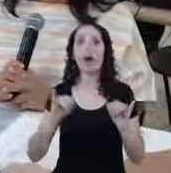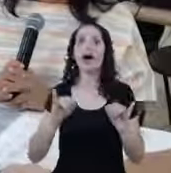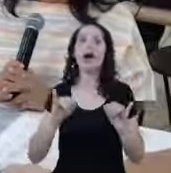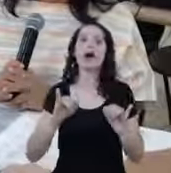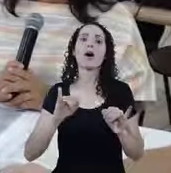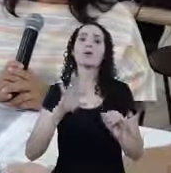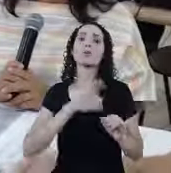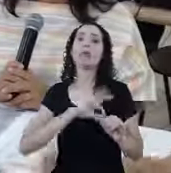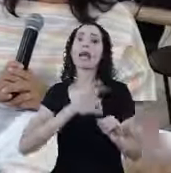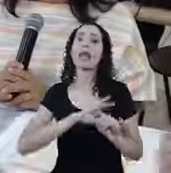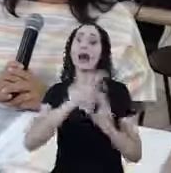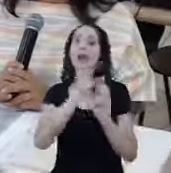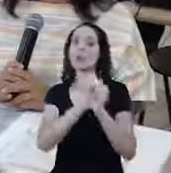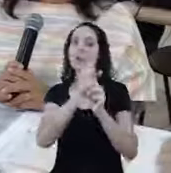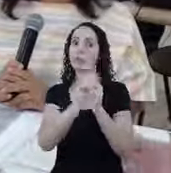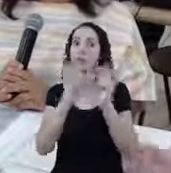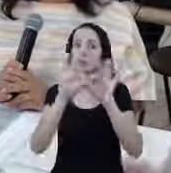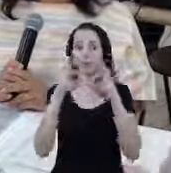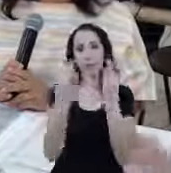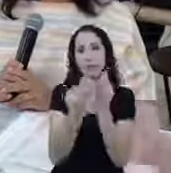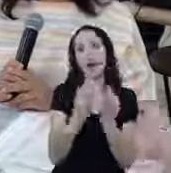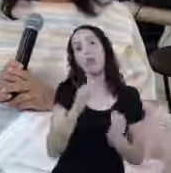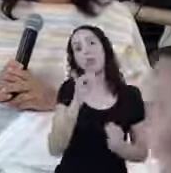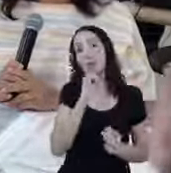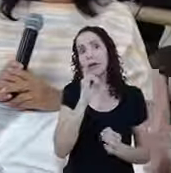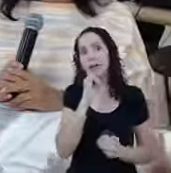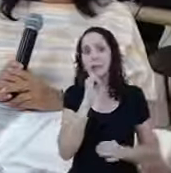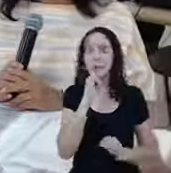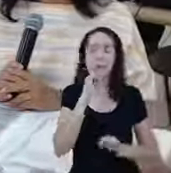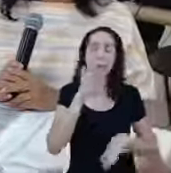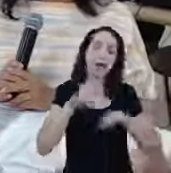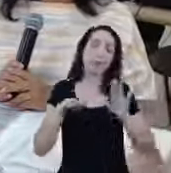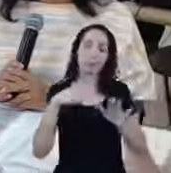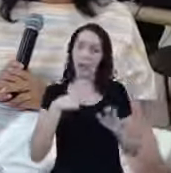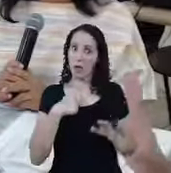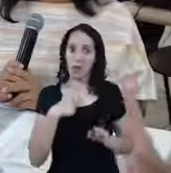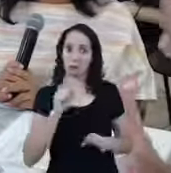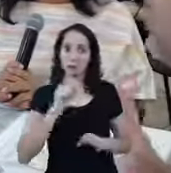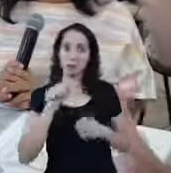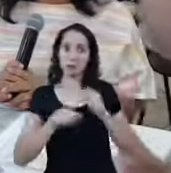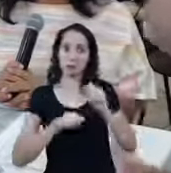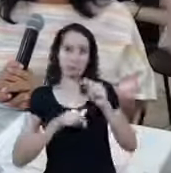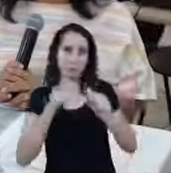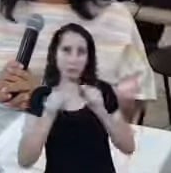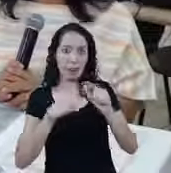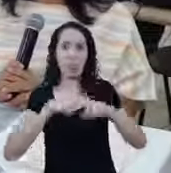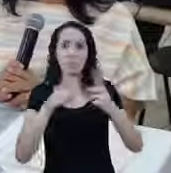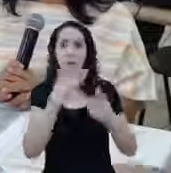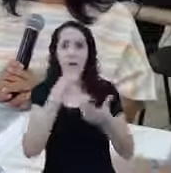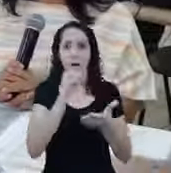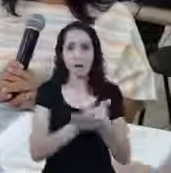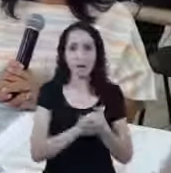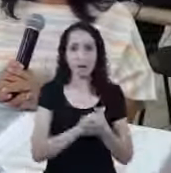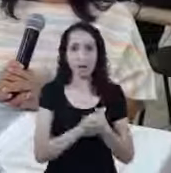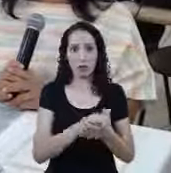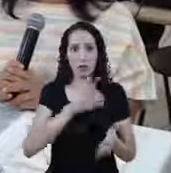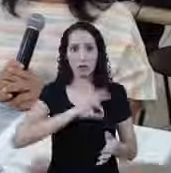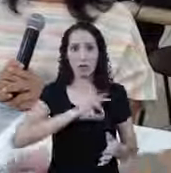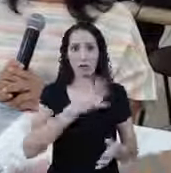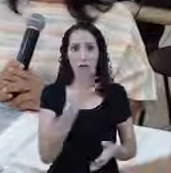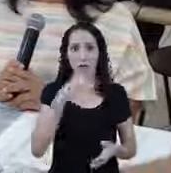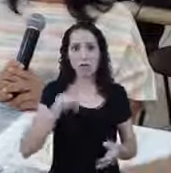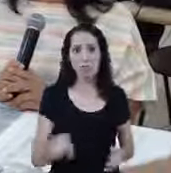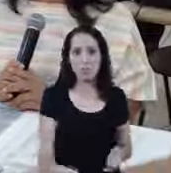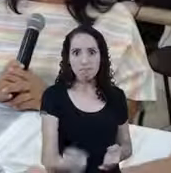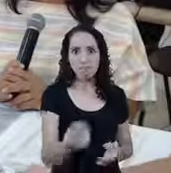requisito Da renda familiar Então, de repente Eu não trabalho Mas o meu marido Recebe 4 mil reais por mês Ele já está enquadrado É a renda familiar Você